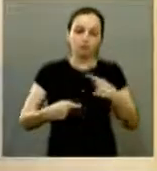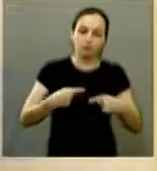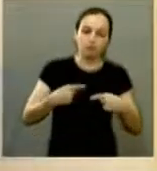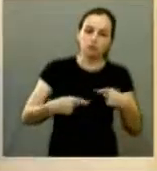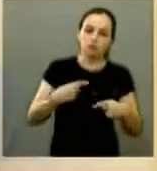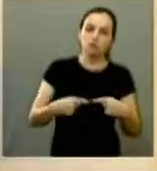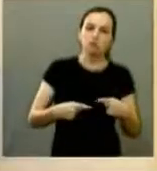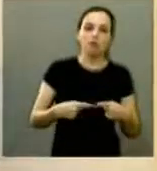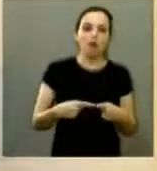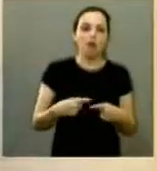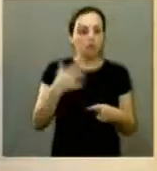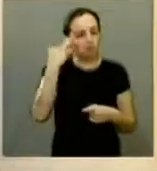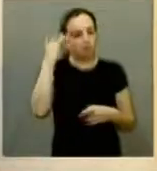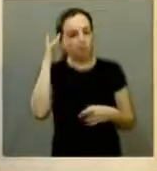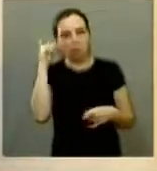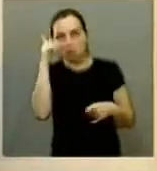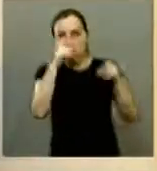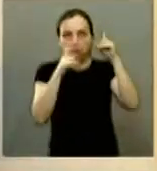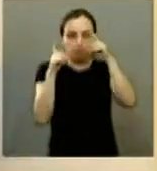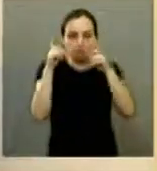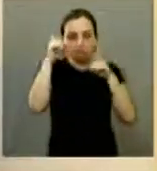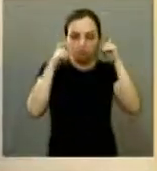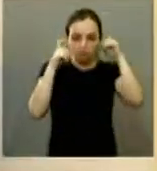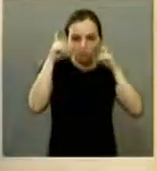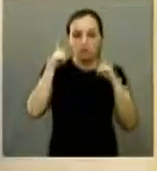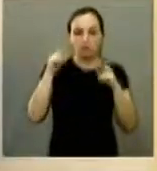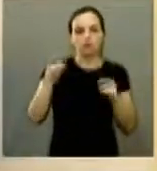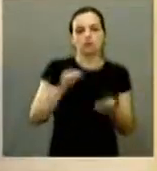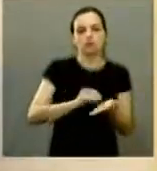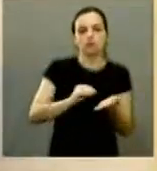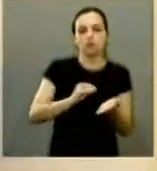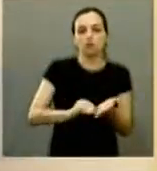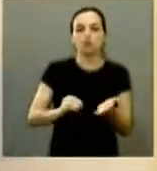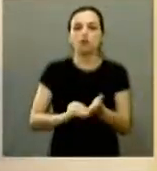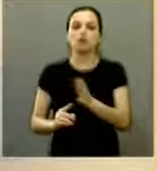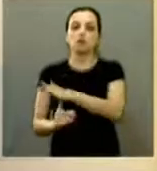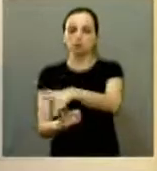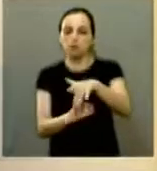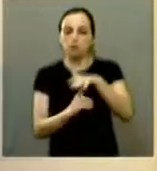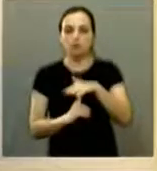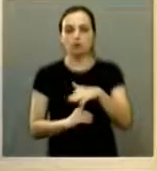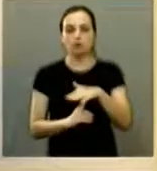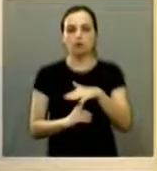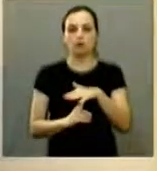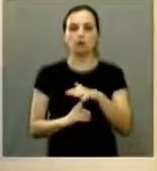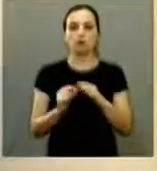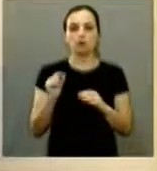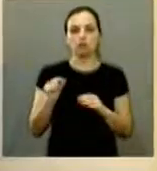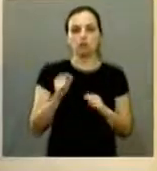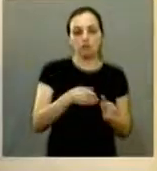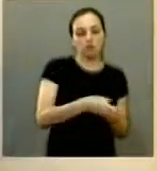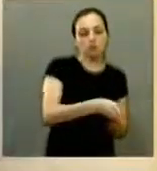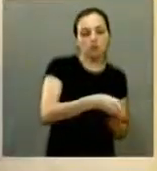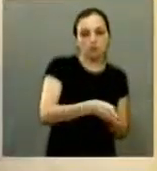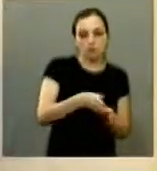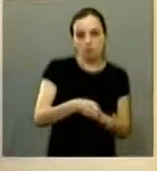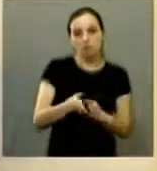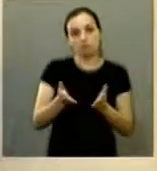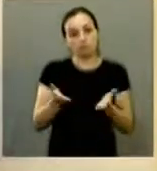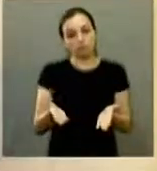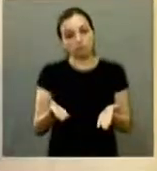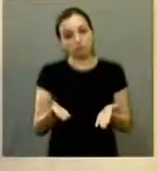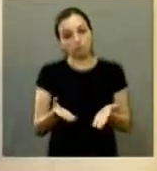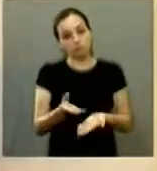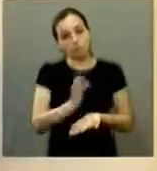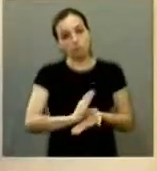verbal e eu não sei qual que era a dúvida da secretaria a dificuldade da secretaria do meio ambiente e da encaminhamento enfim eu sei que o